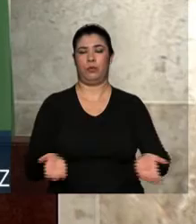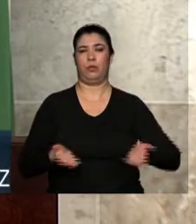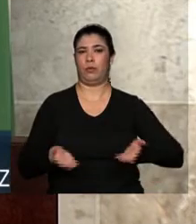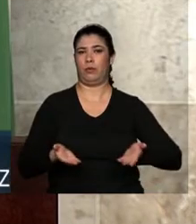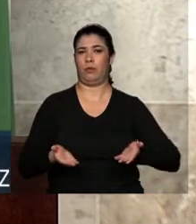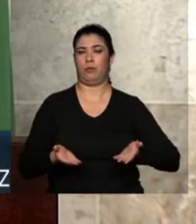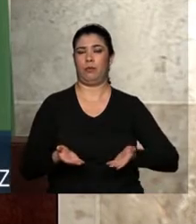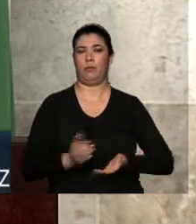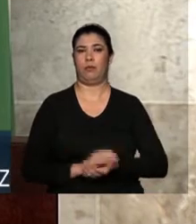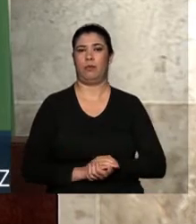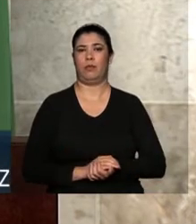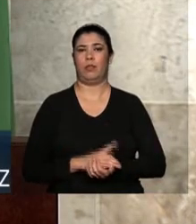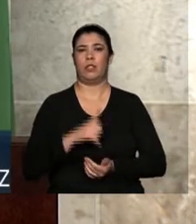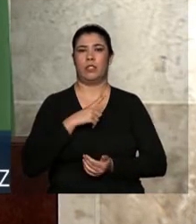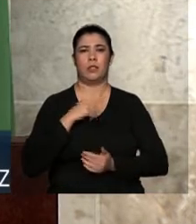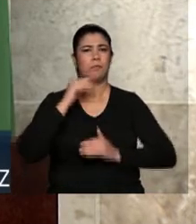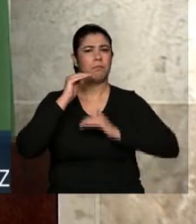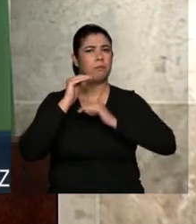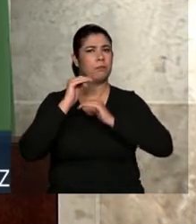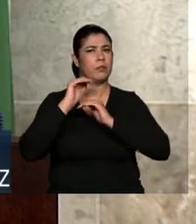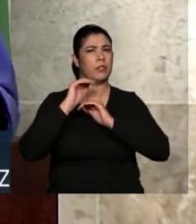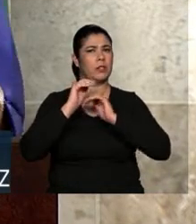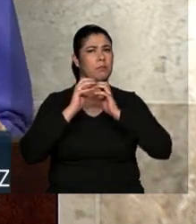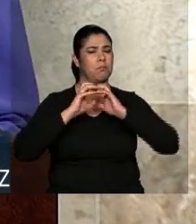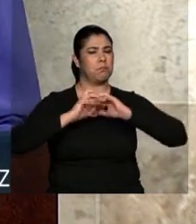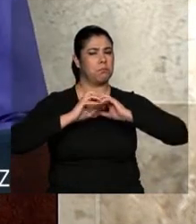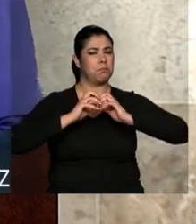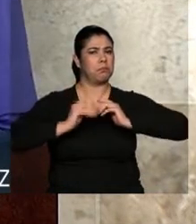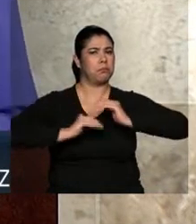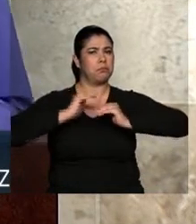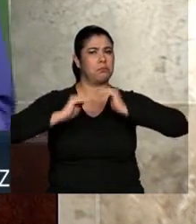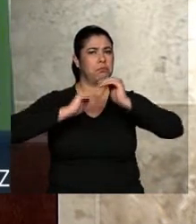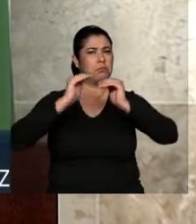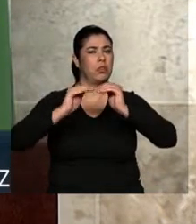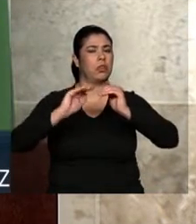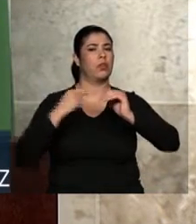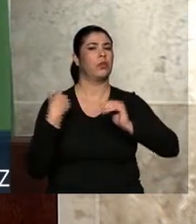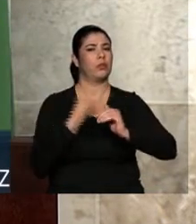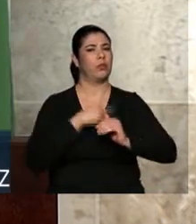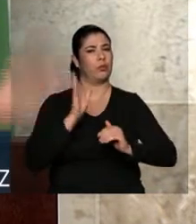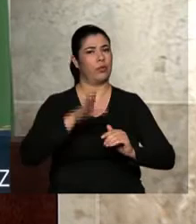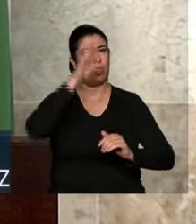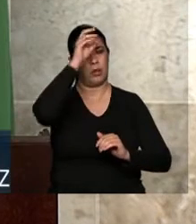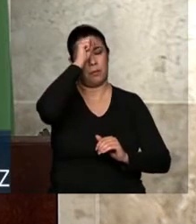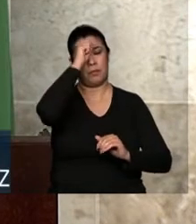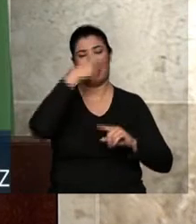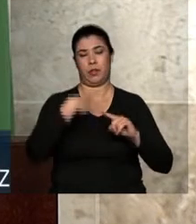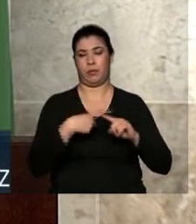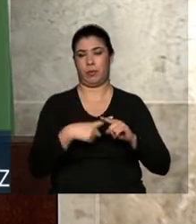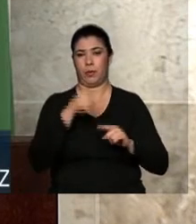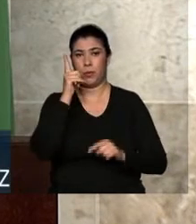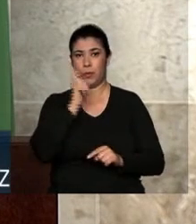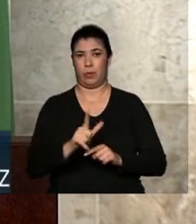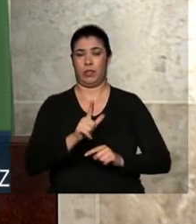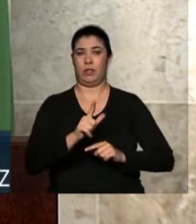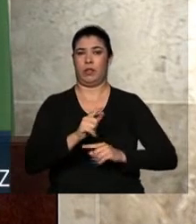maturou. nós aprendemos porque conseguimos levar à frente